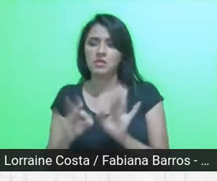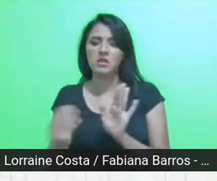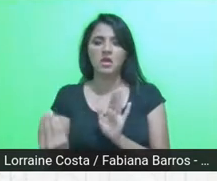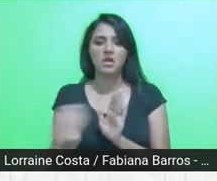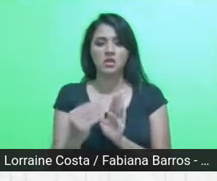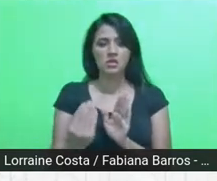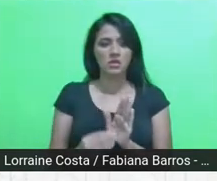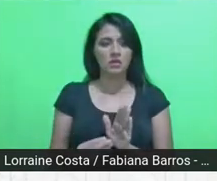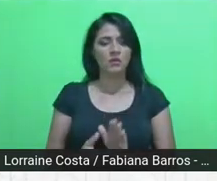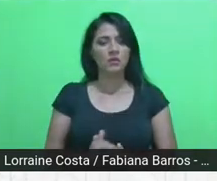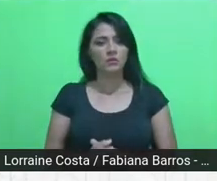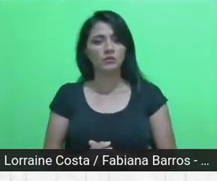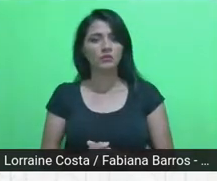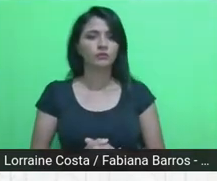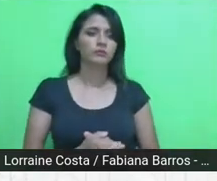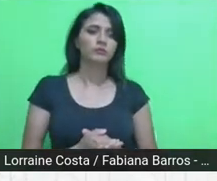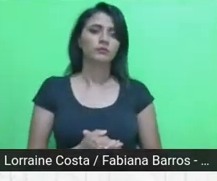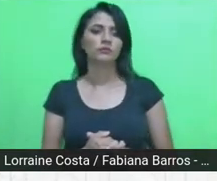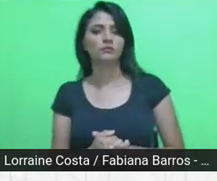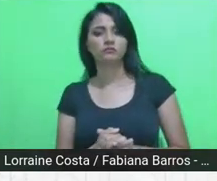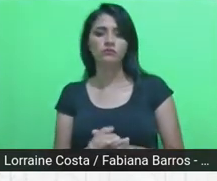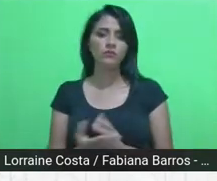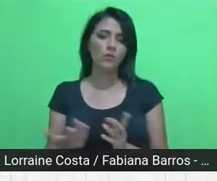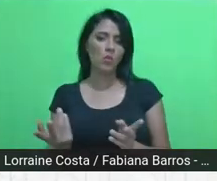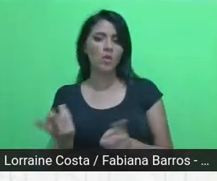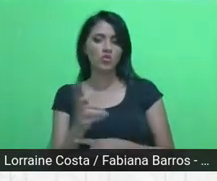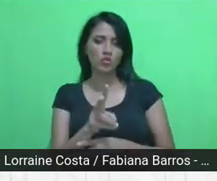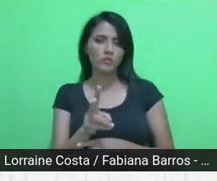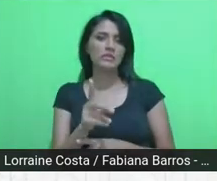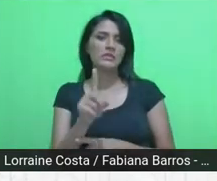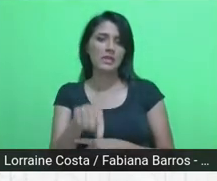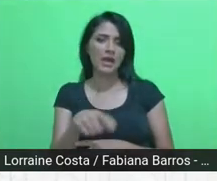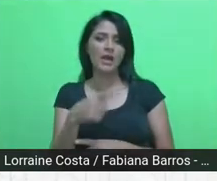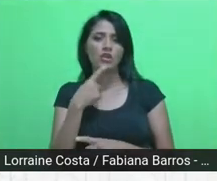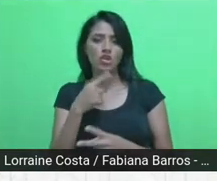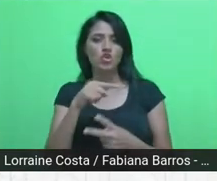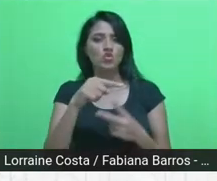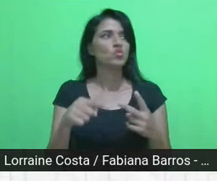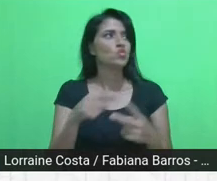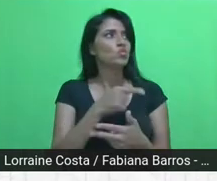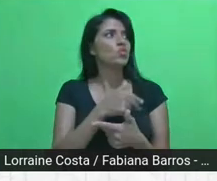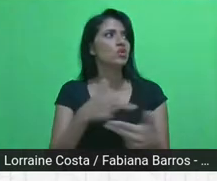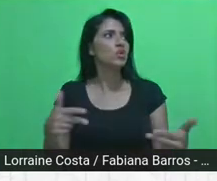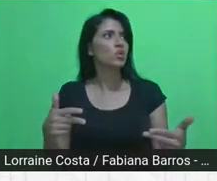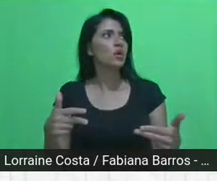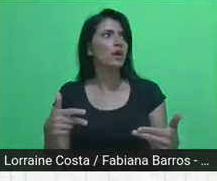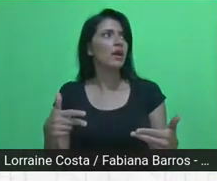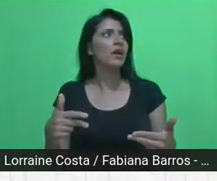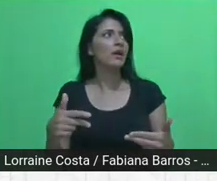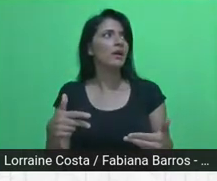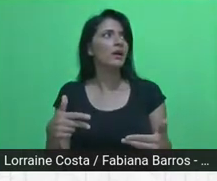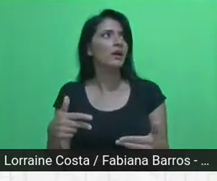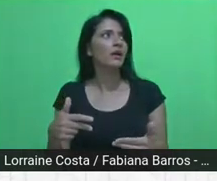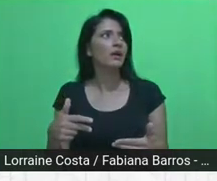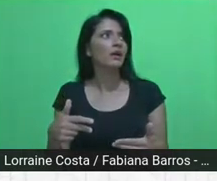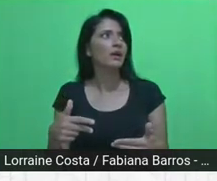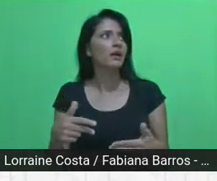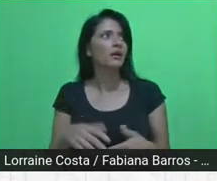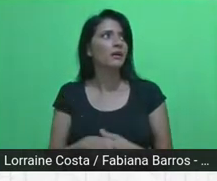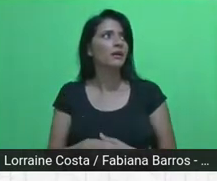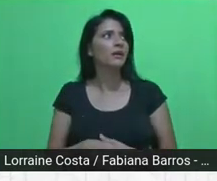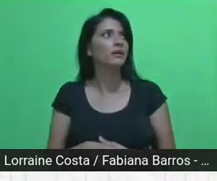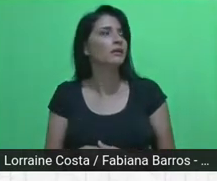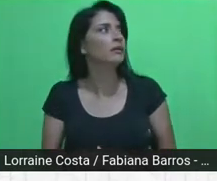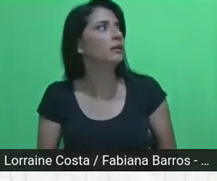Numa duplicidade aqui, quer dizer, duas coisas um pouco diferentes, que é o estágio obrigatório e a